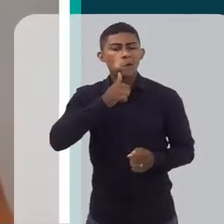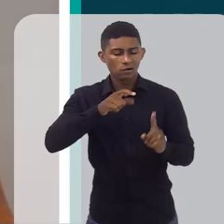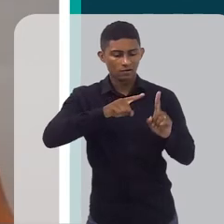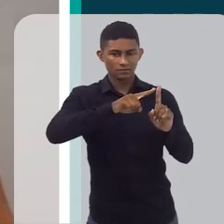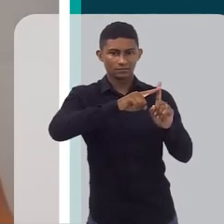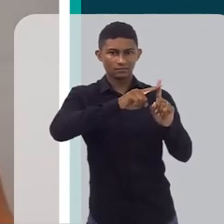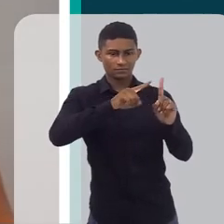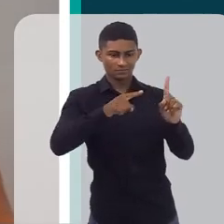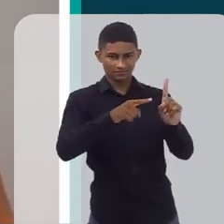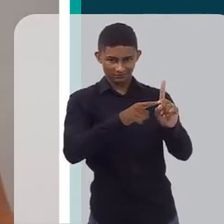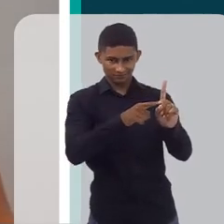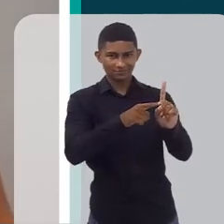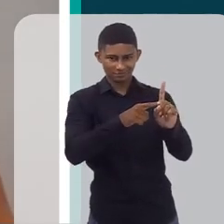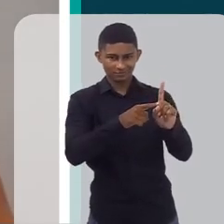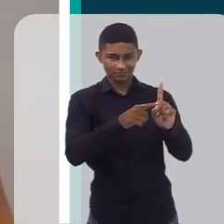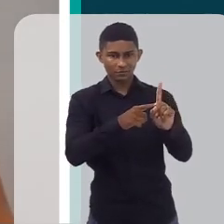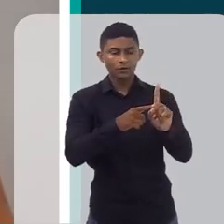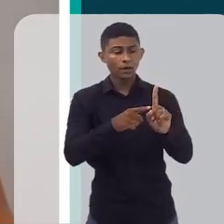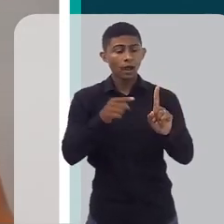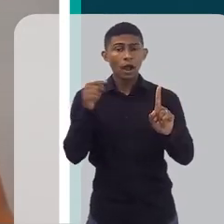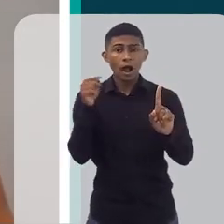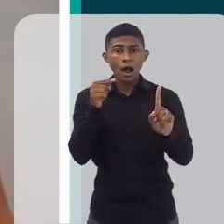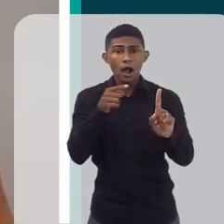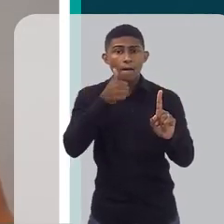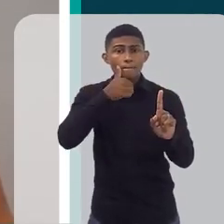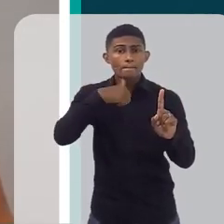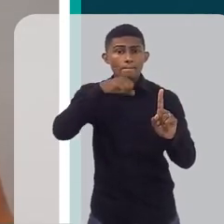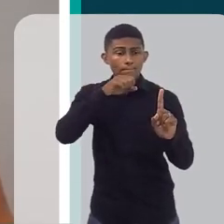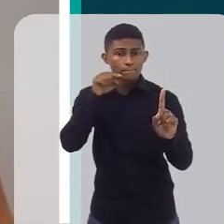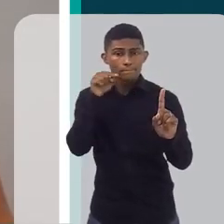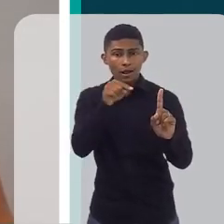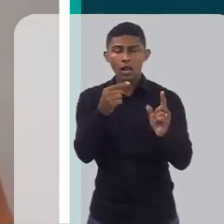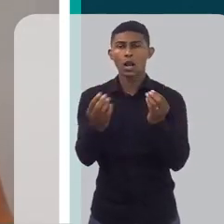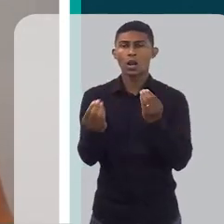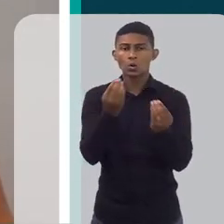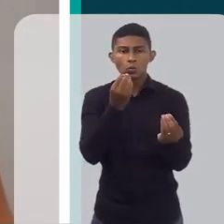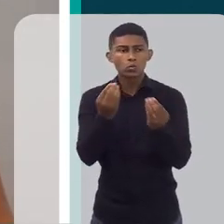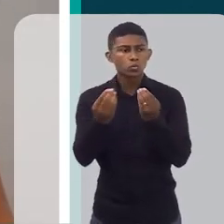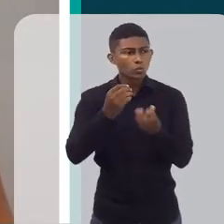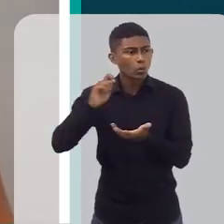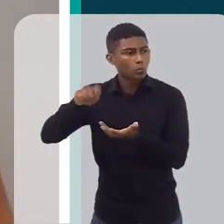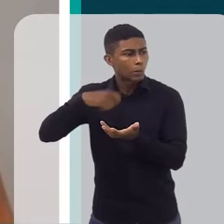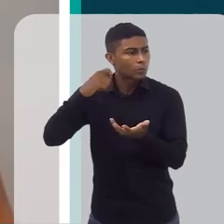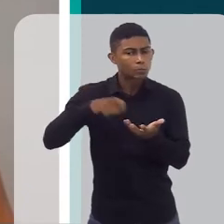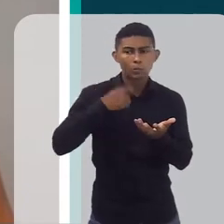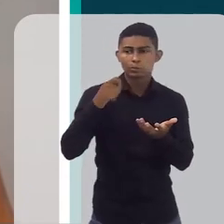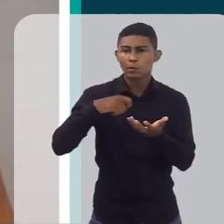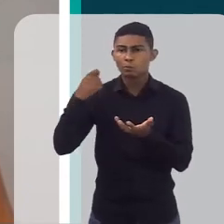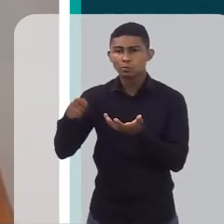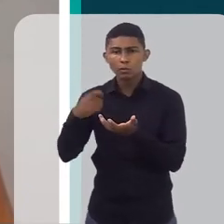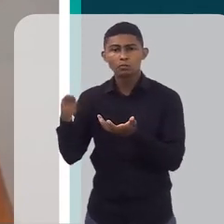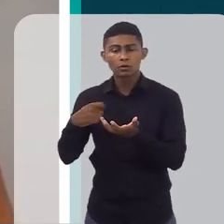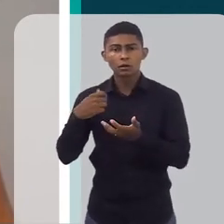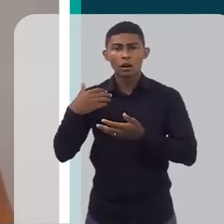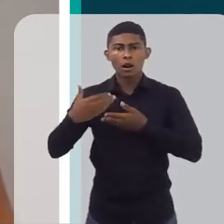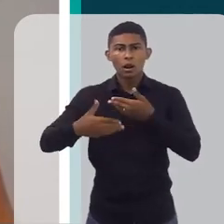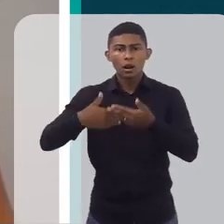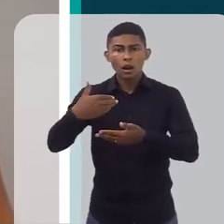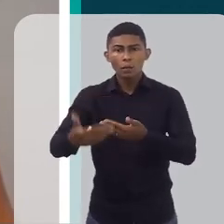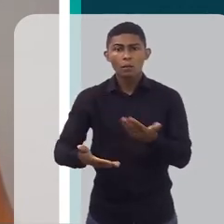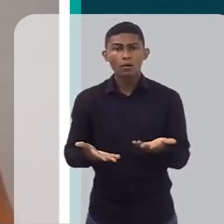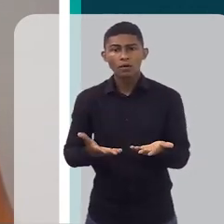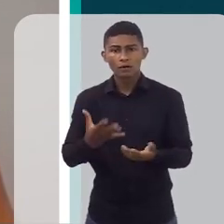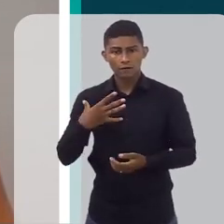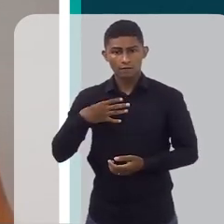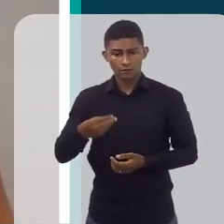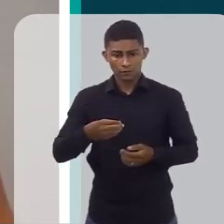intraútero, a alimentação da mãe está diretamente ligada com a obesidade infantil no período